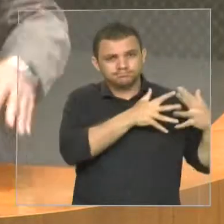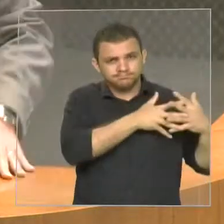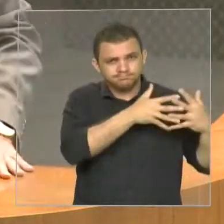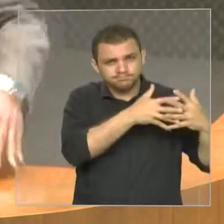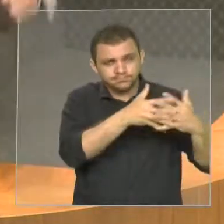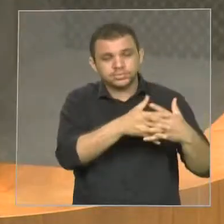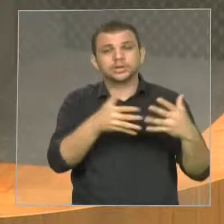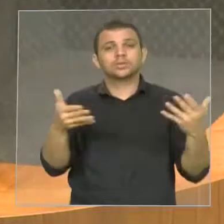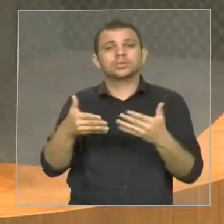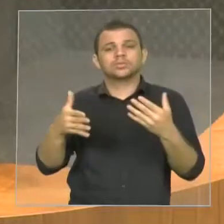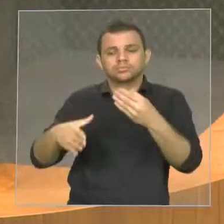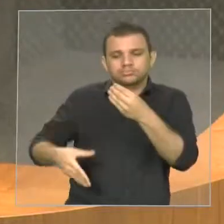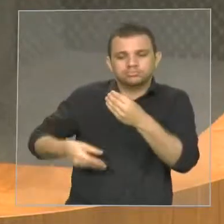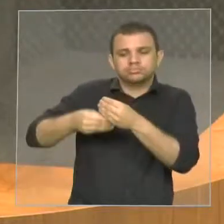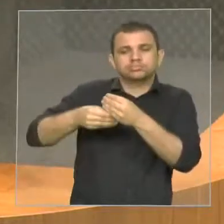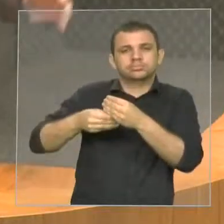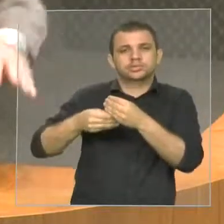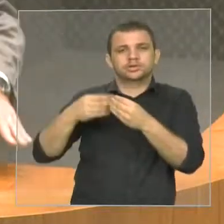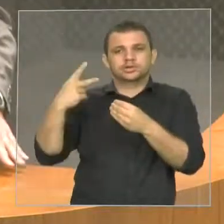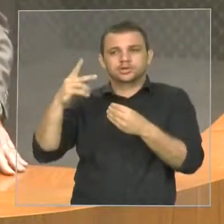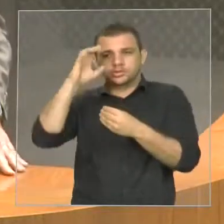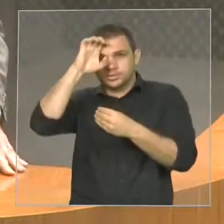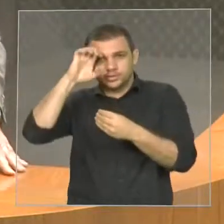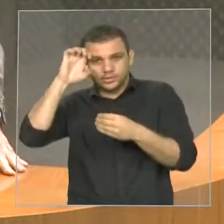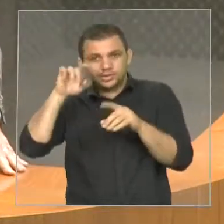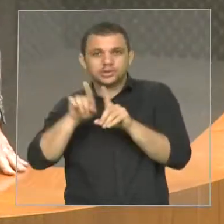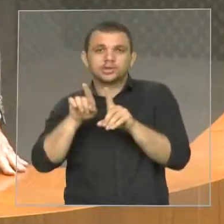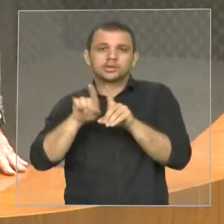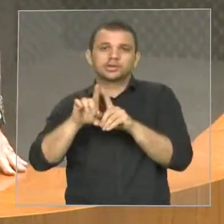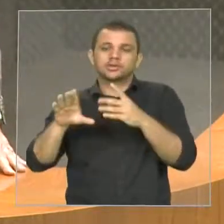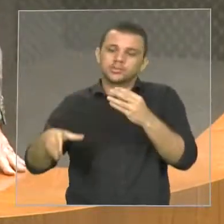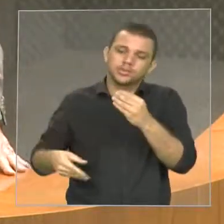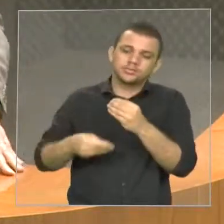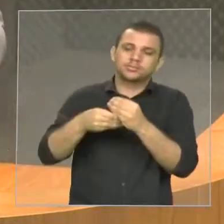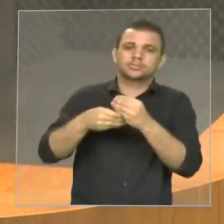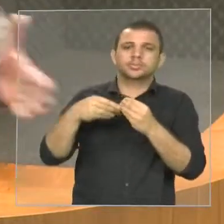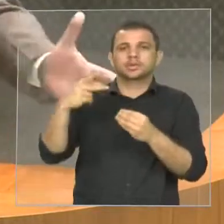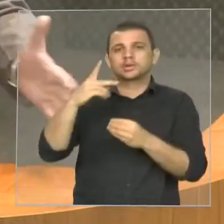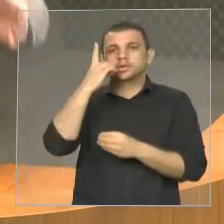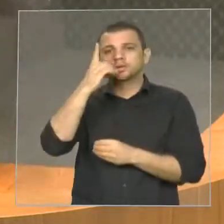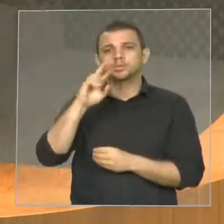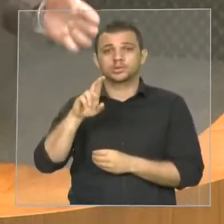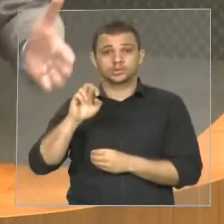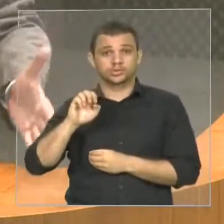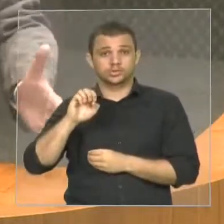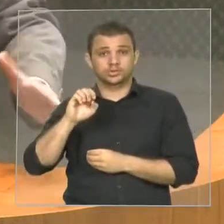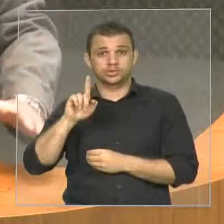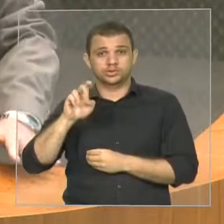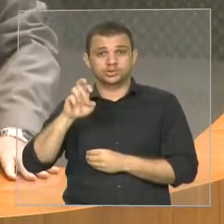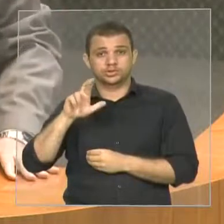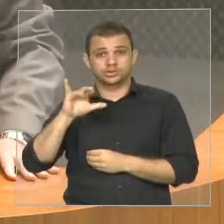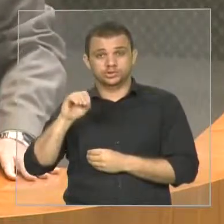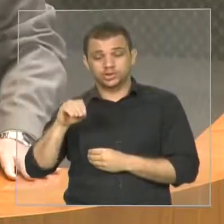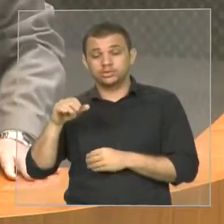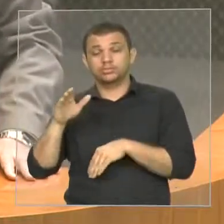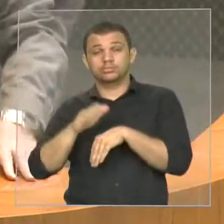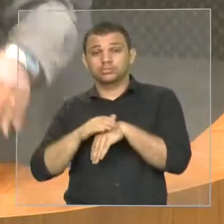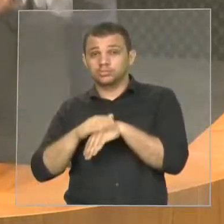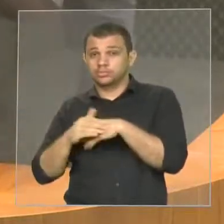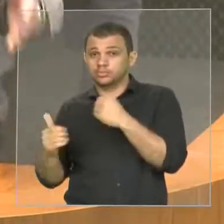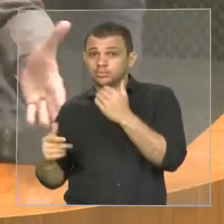deputado Braide e pelo deputado Rogério Cafeteira, que faz parte da base do governo. Ele foi melhorado em relação ao que veio ao governo do Estado.